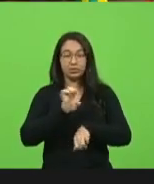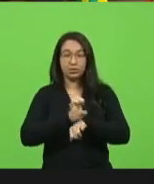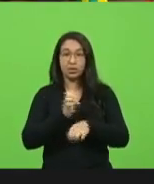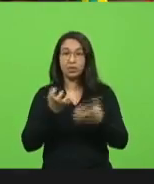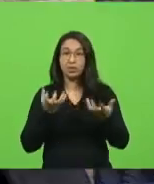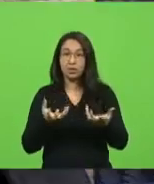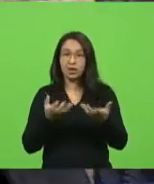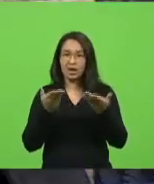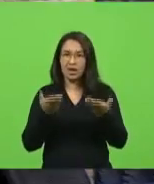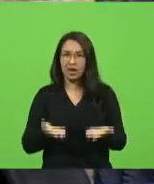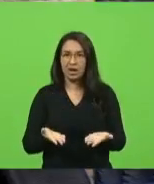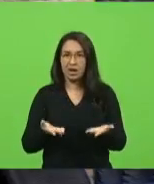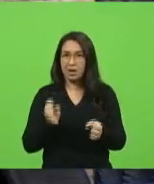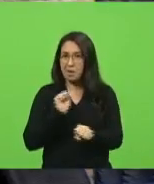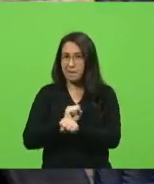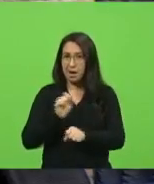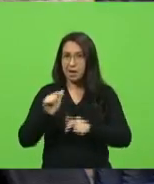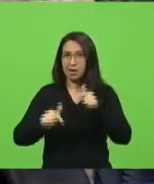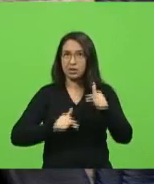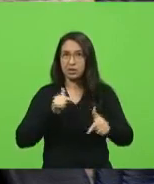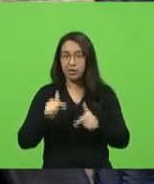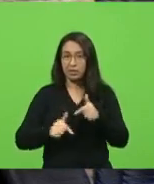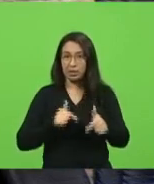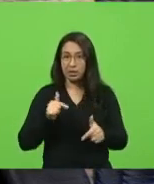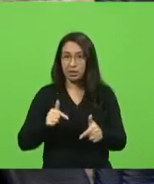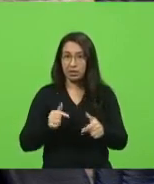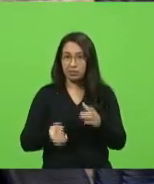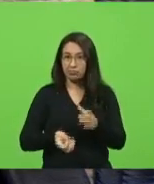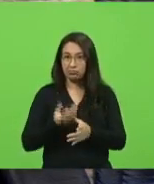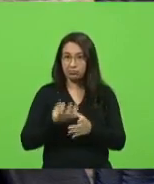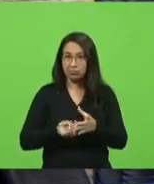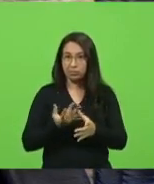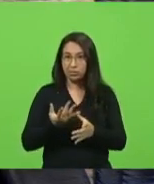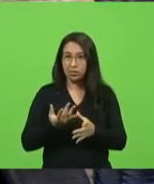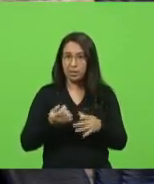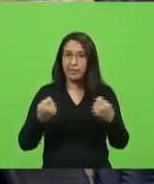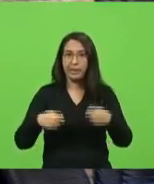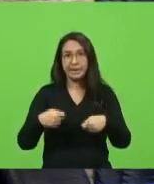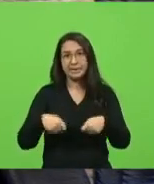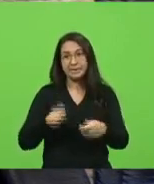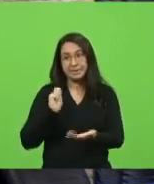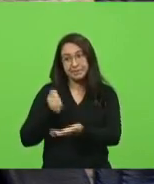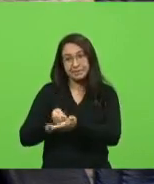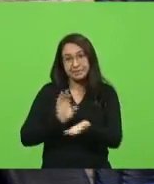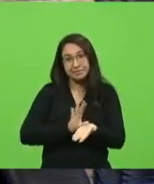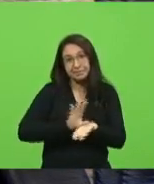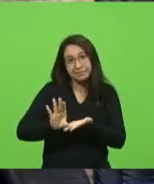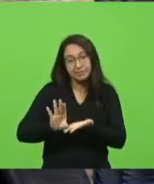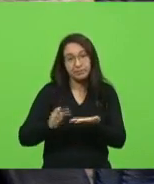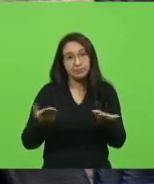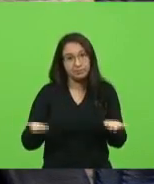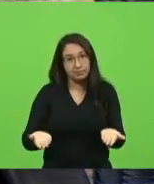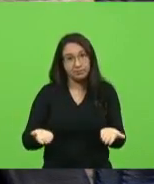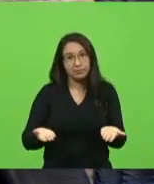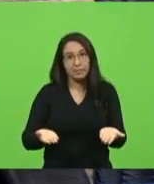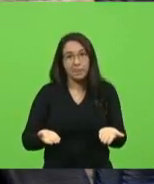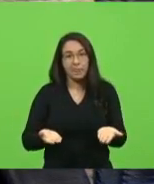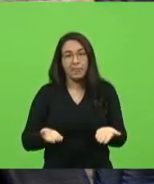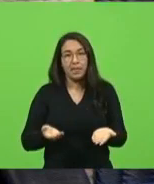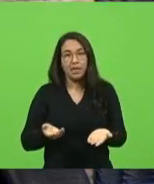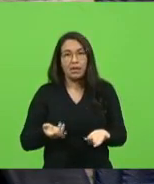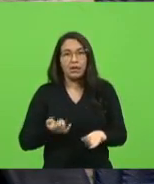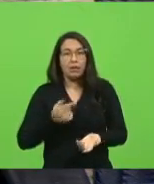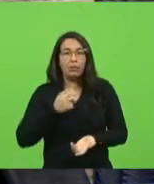deixe de trabalhar, deixe de produzir, então tem que subsidiar. Porque não adianta falar para ele não